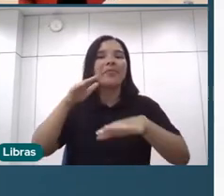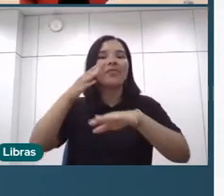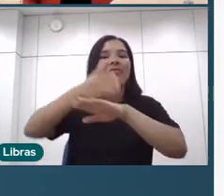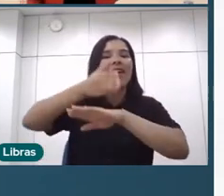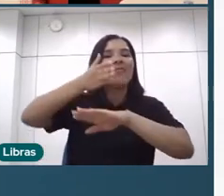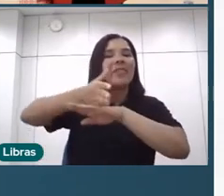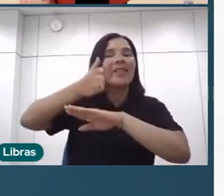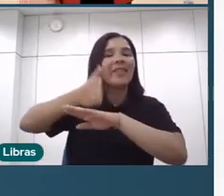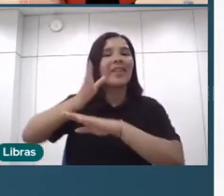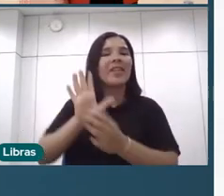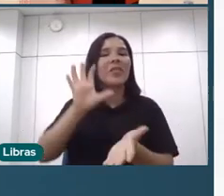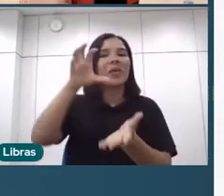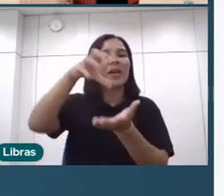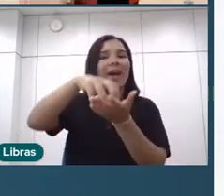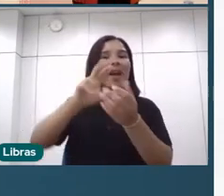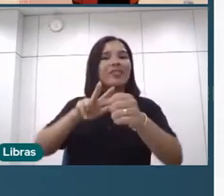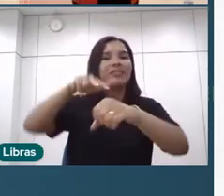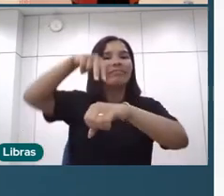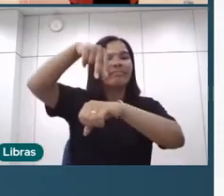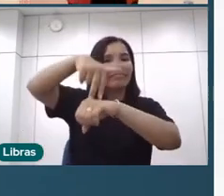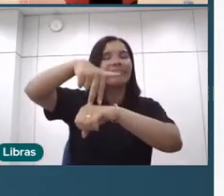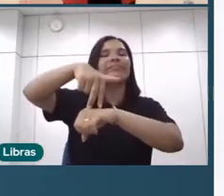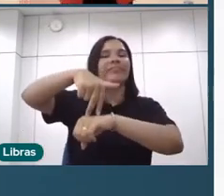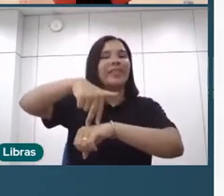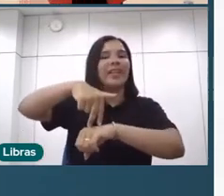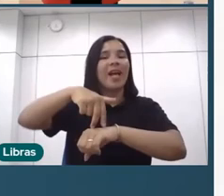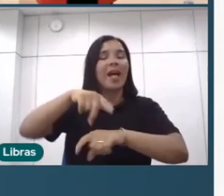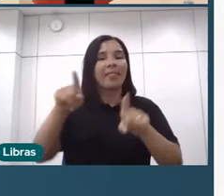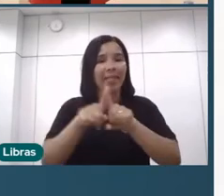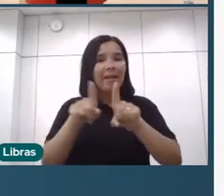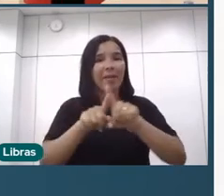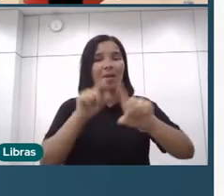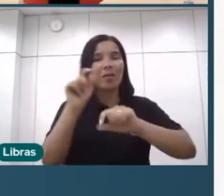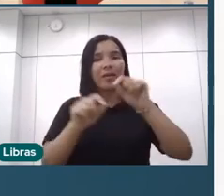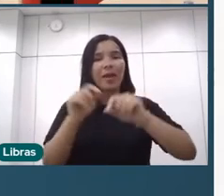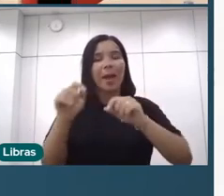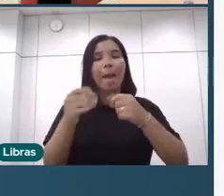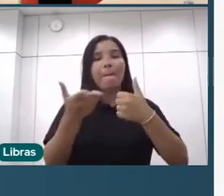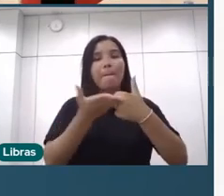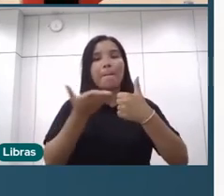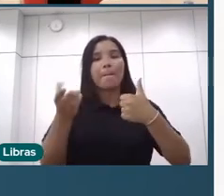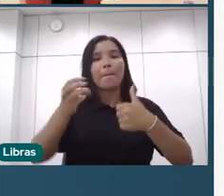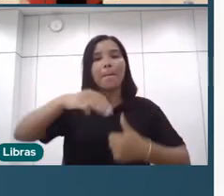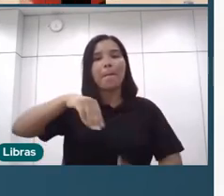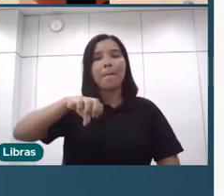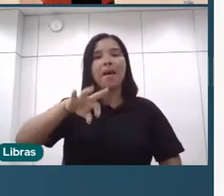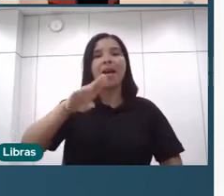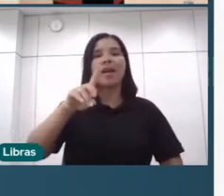nos cargos de alta liderança, né? Enquanto de média liderança, basicamente, manteve a mesma proporção.